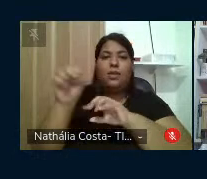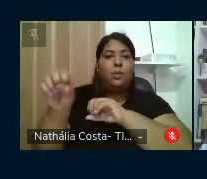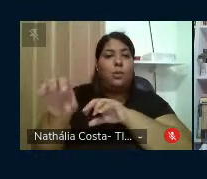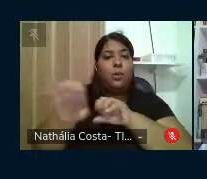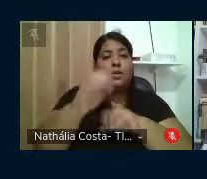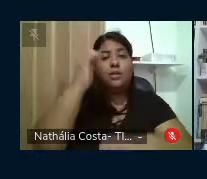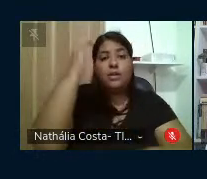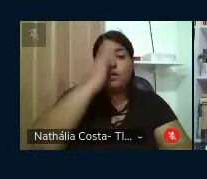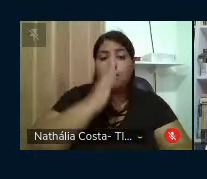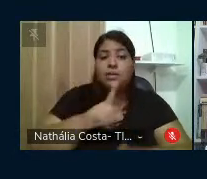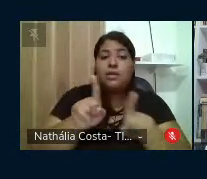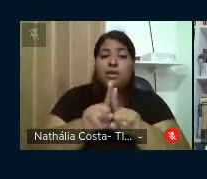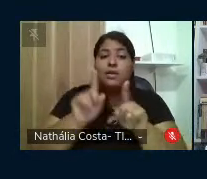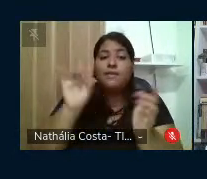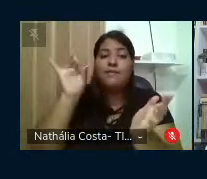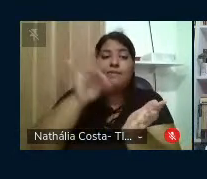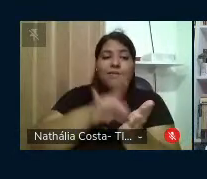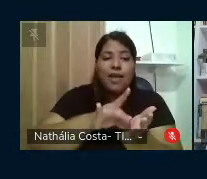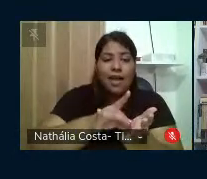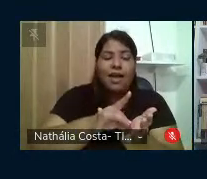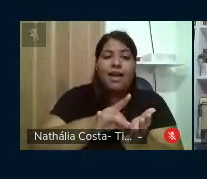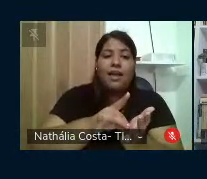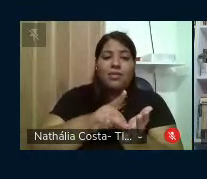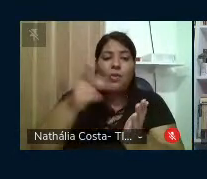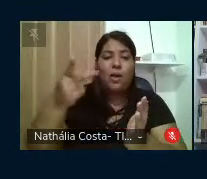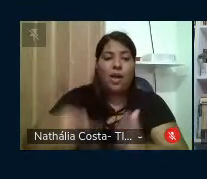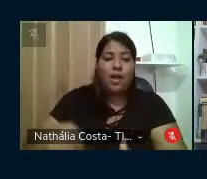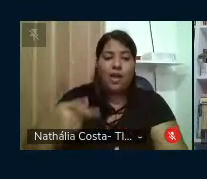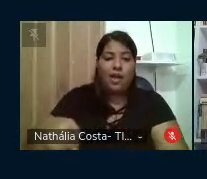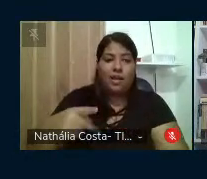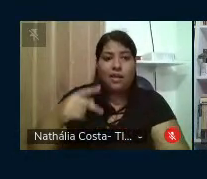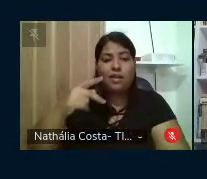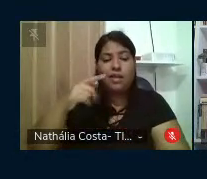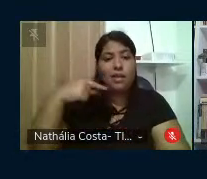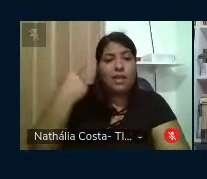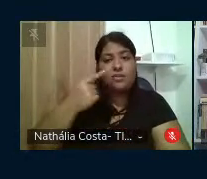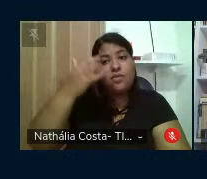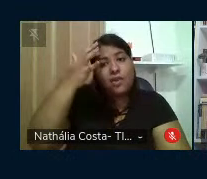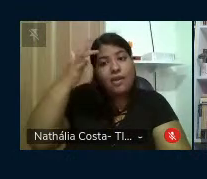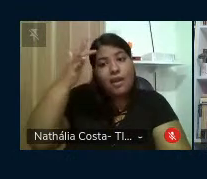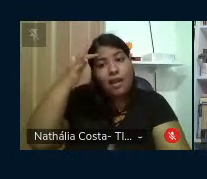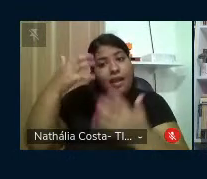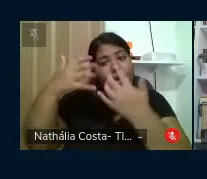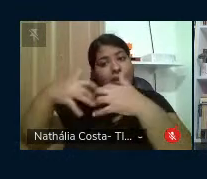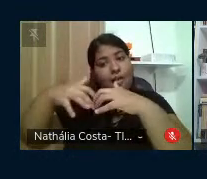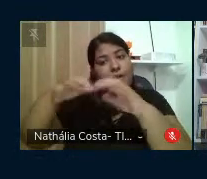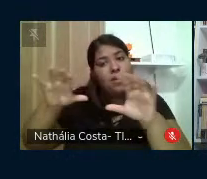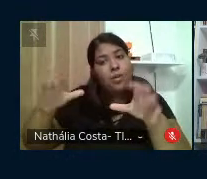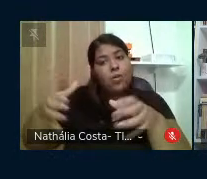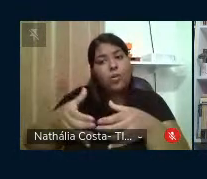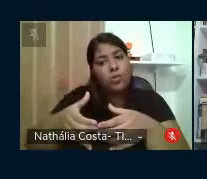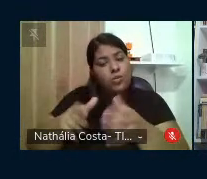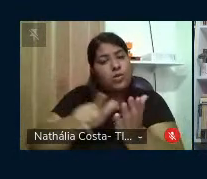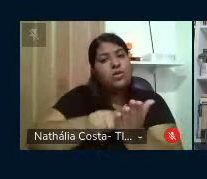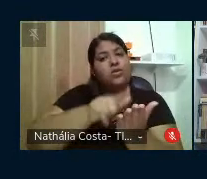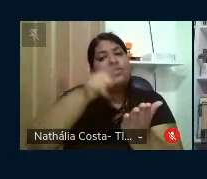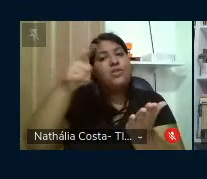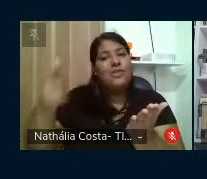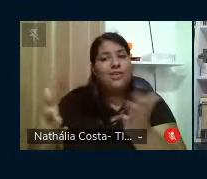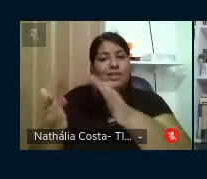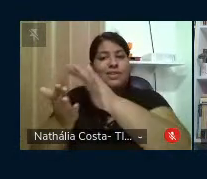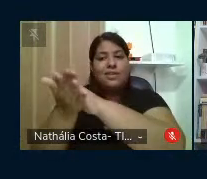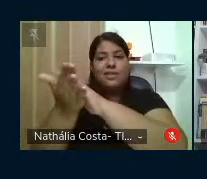vou tratar como fatos e versões aqui para refletir com o grupo. Então, os editoriais dos jornais impressos,